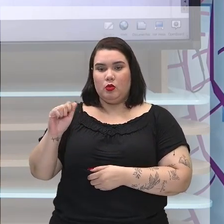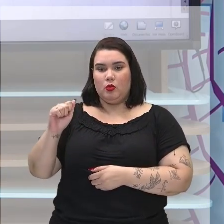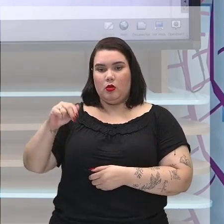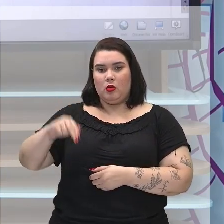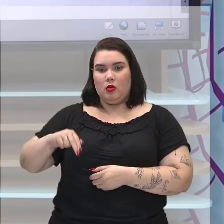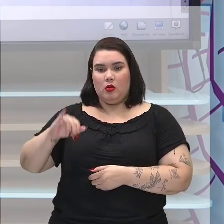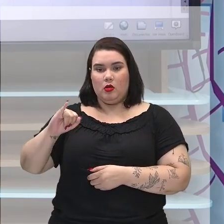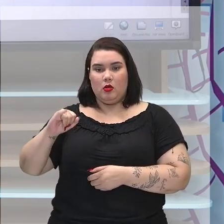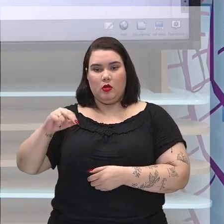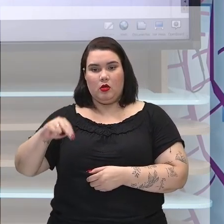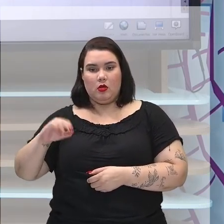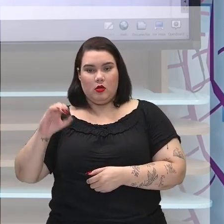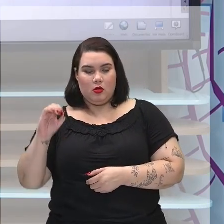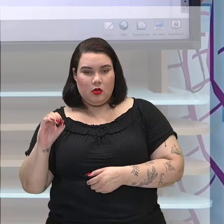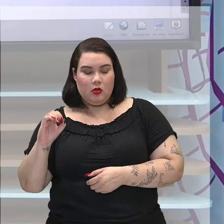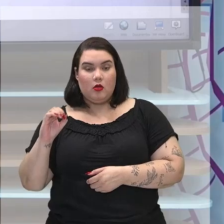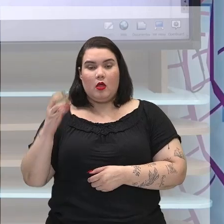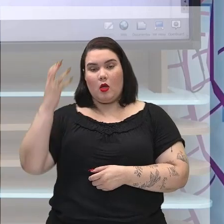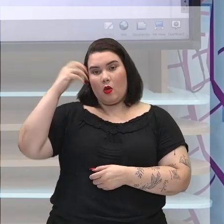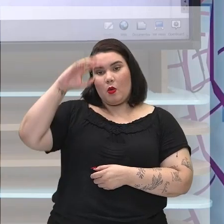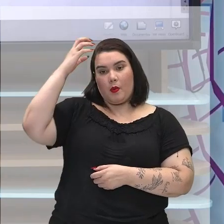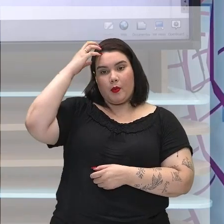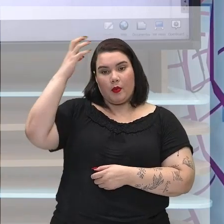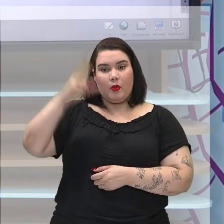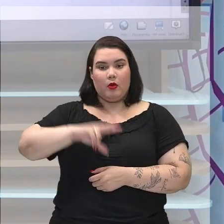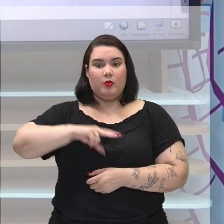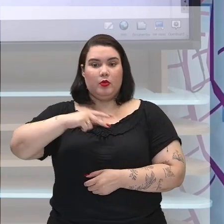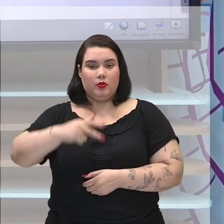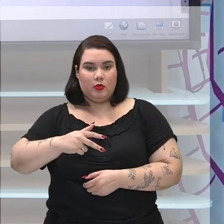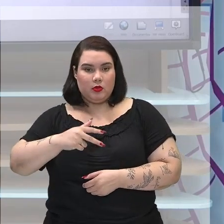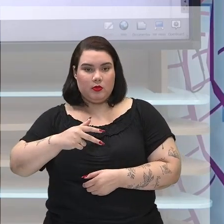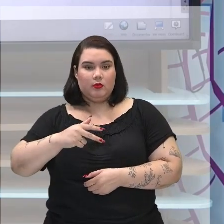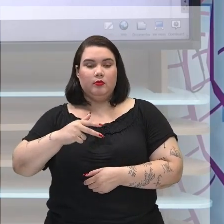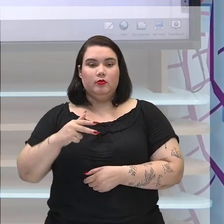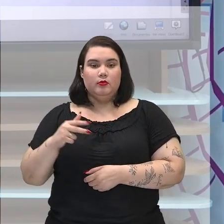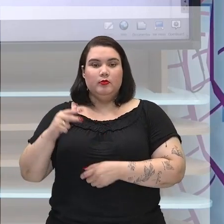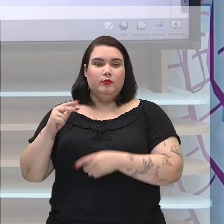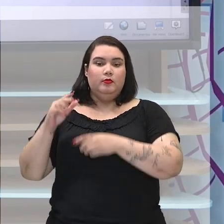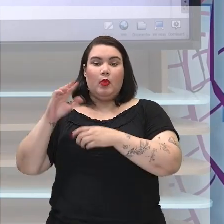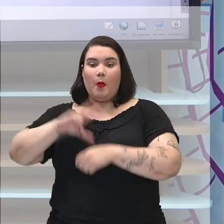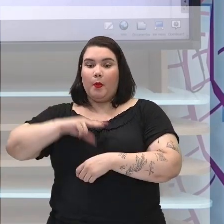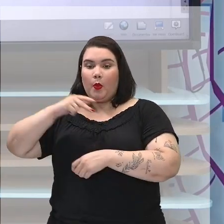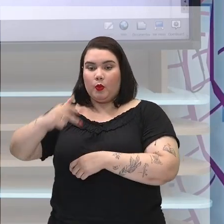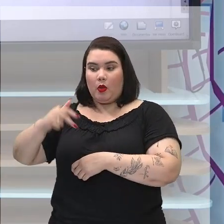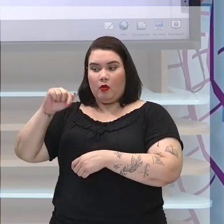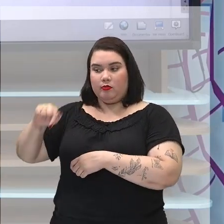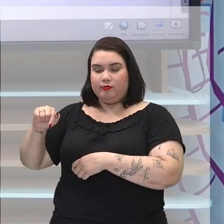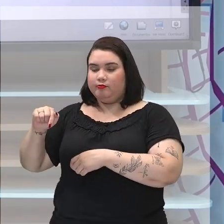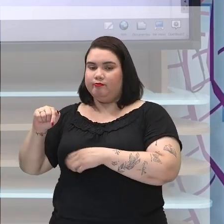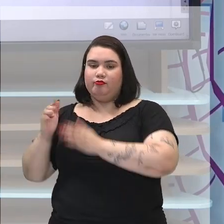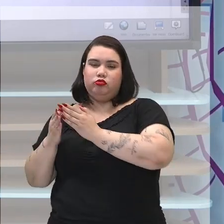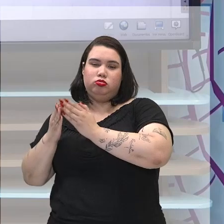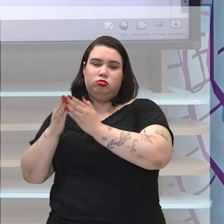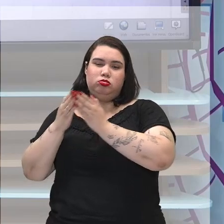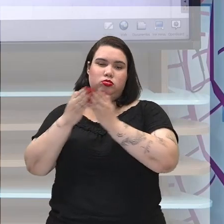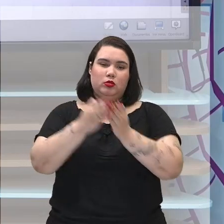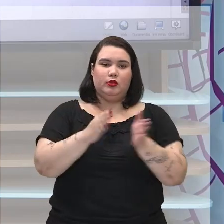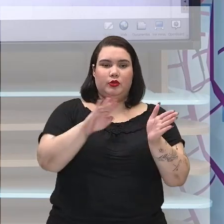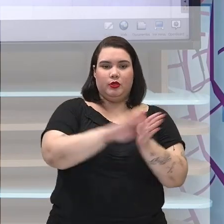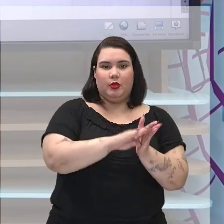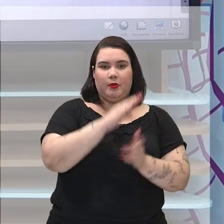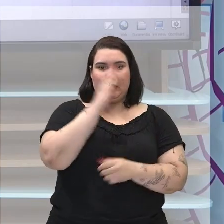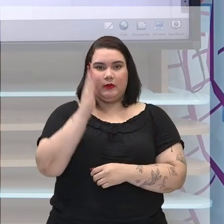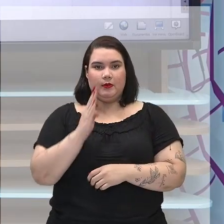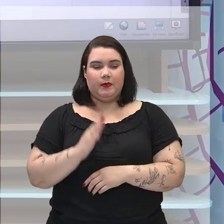na qual a coroa portuguesa sai de Lisboa Portugal para vir à colônia